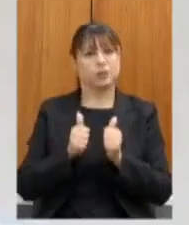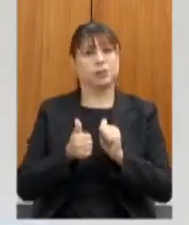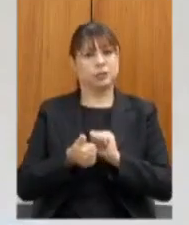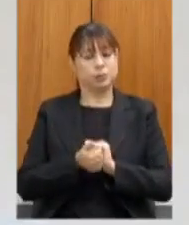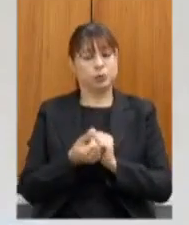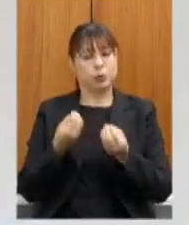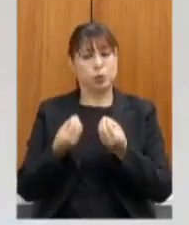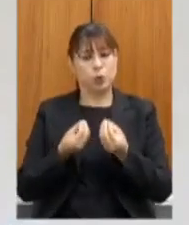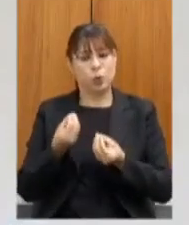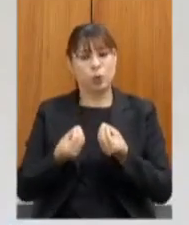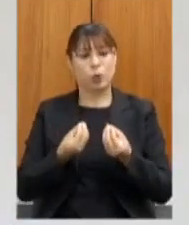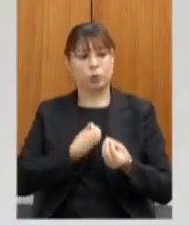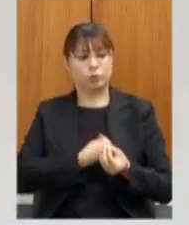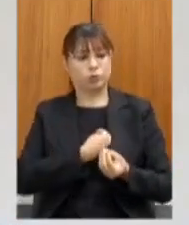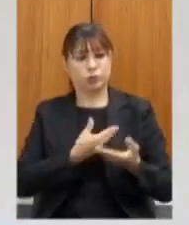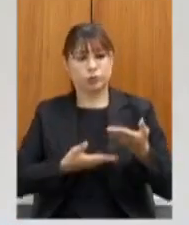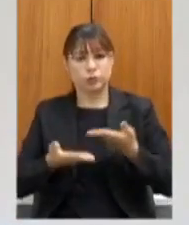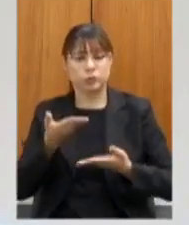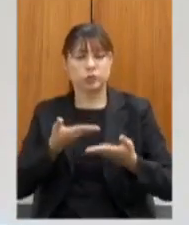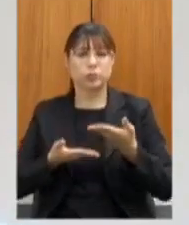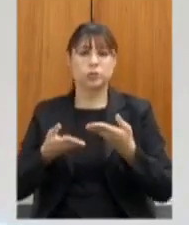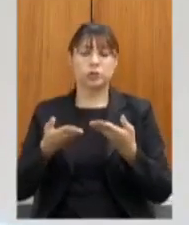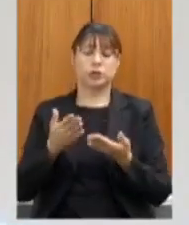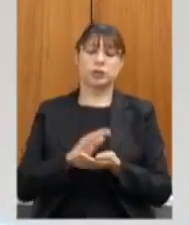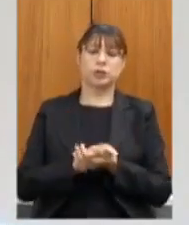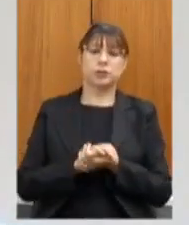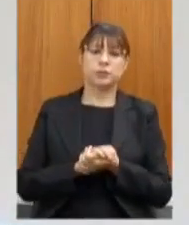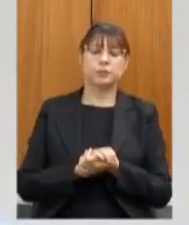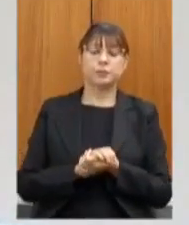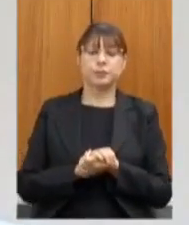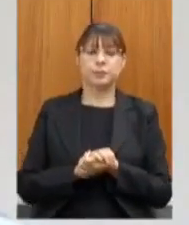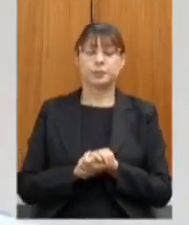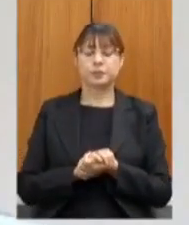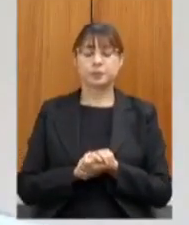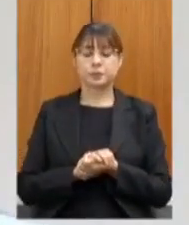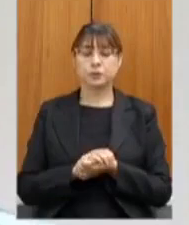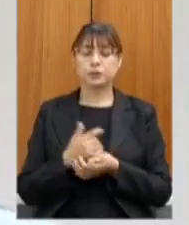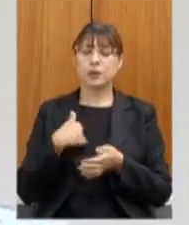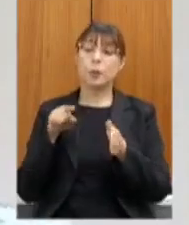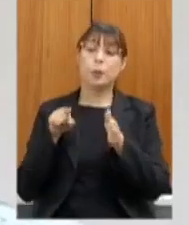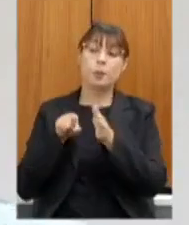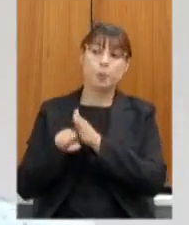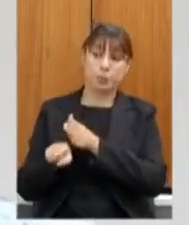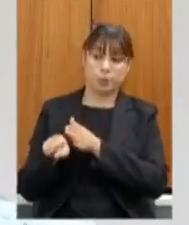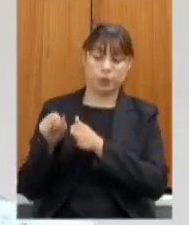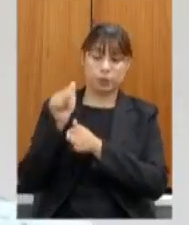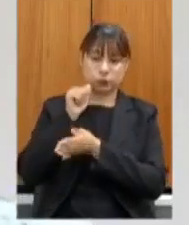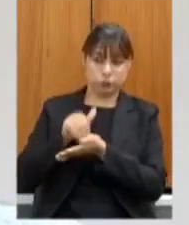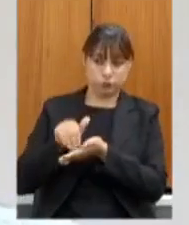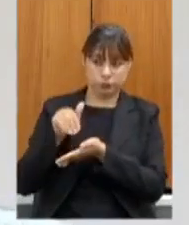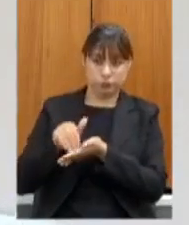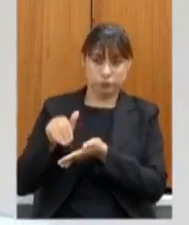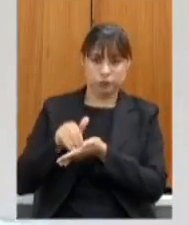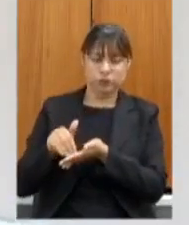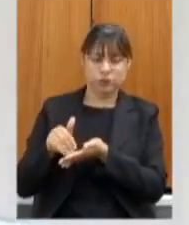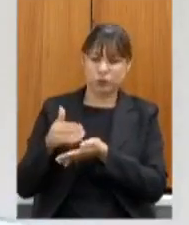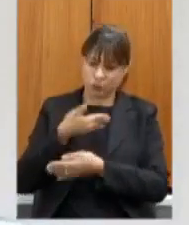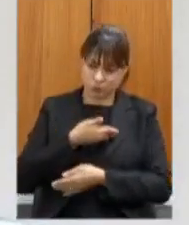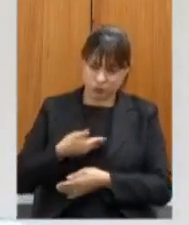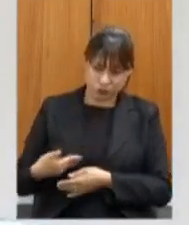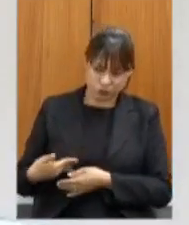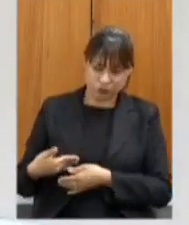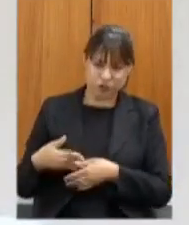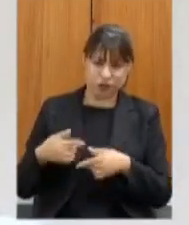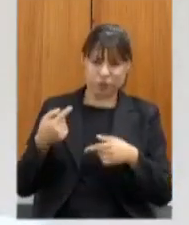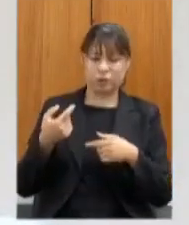convivência da mudança nas atividades práticas e eu pergunto o seguinte secretário o governo tem discutido junto aos